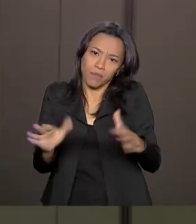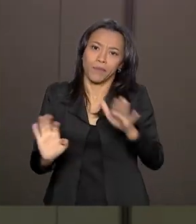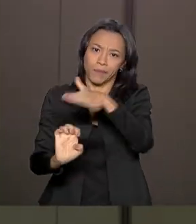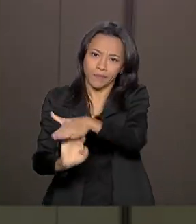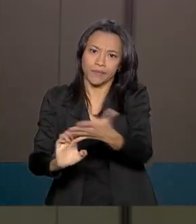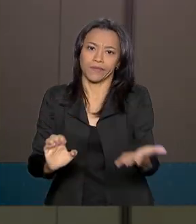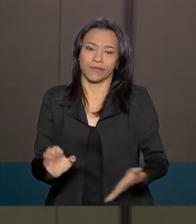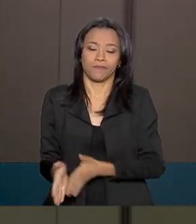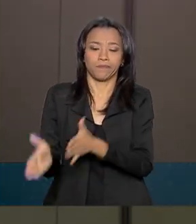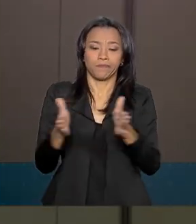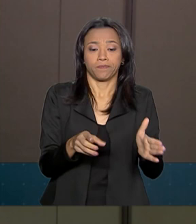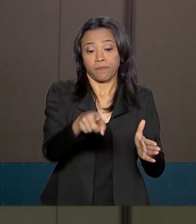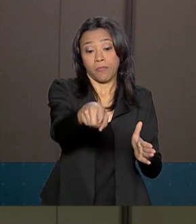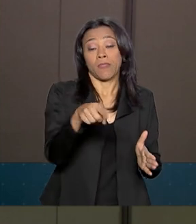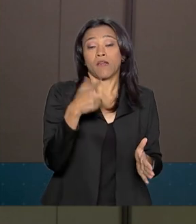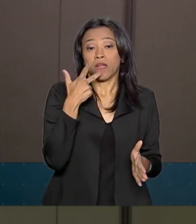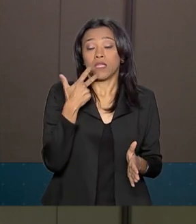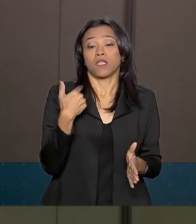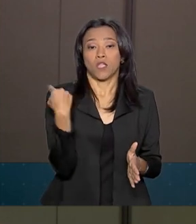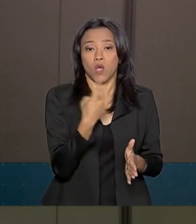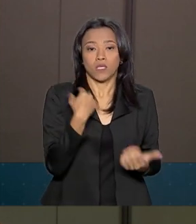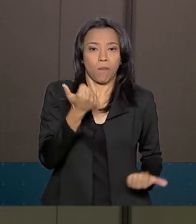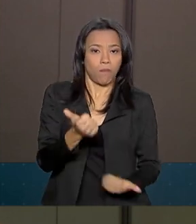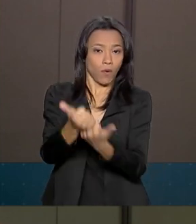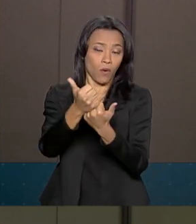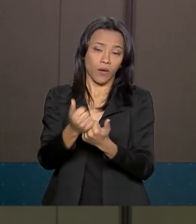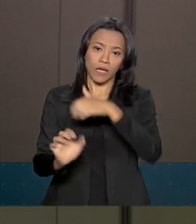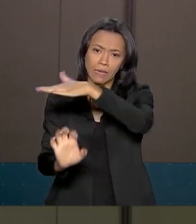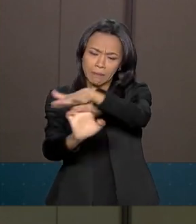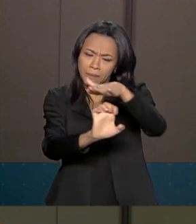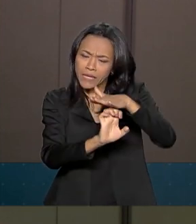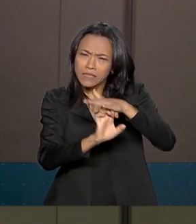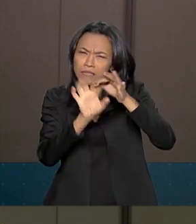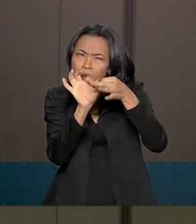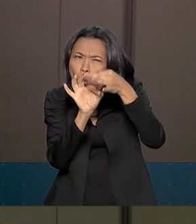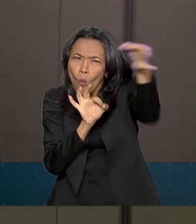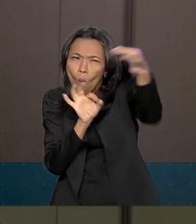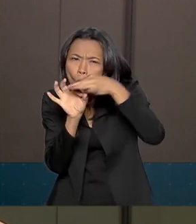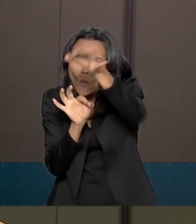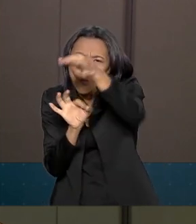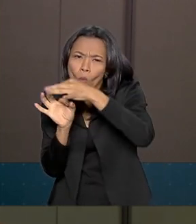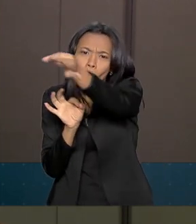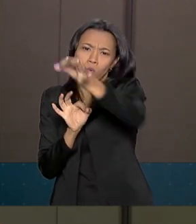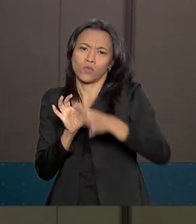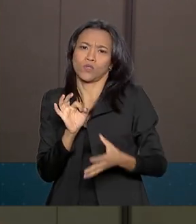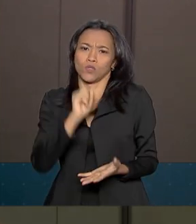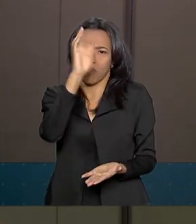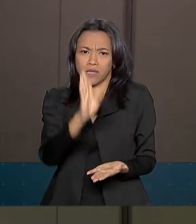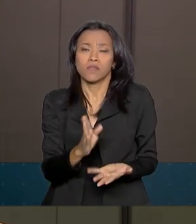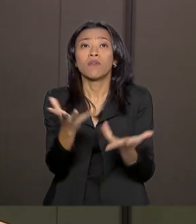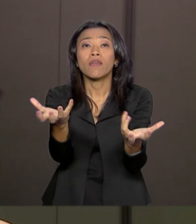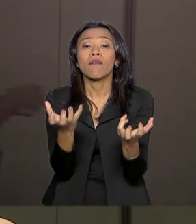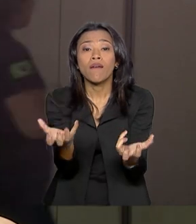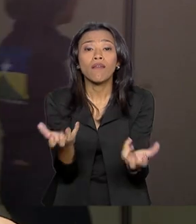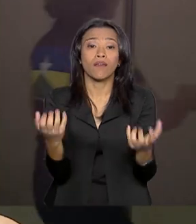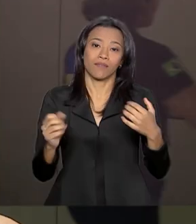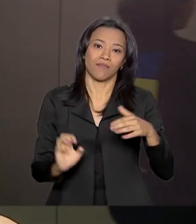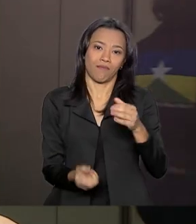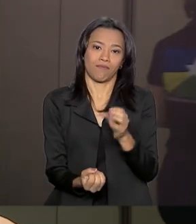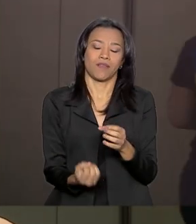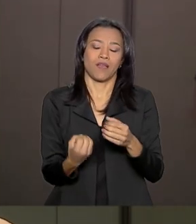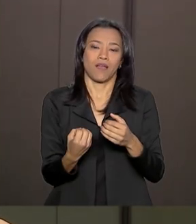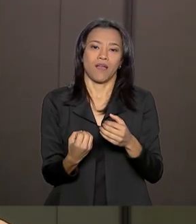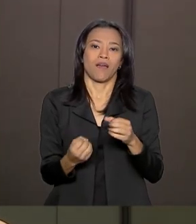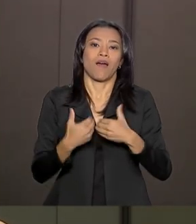pequenos e médios empreendedores que estão lá no interior do Brasil querendo ter um lugar ao sol e que se